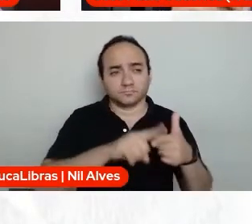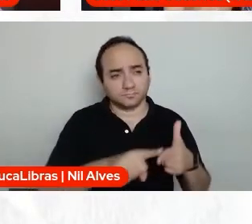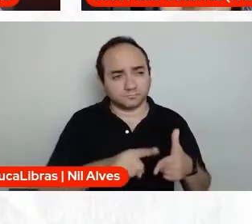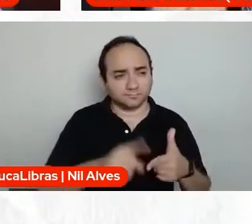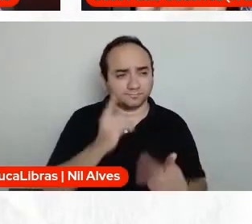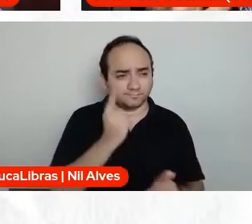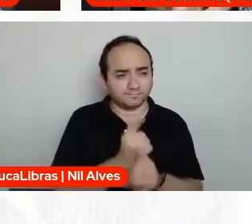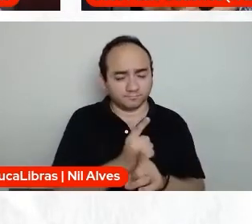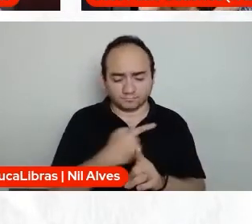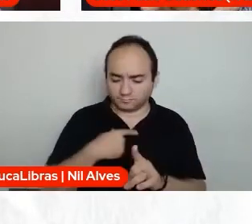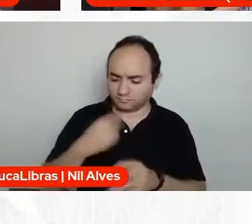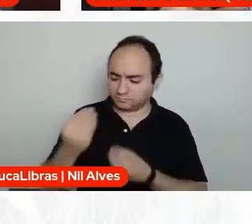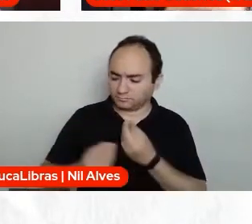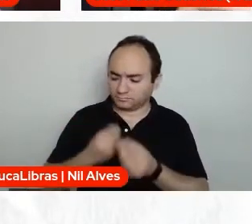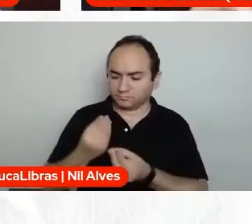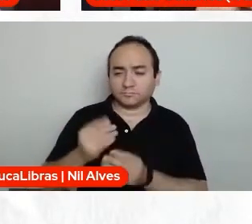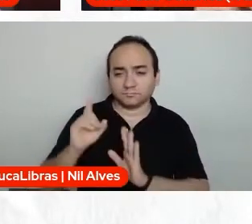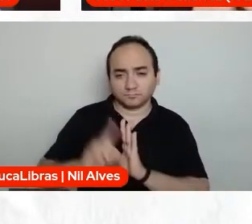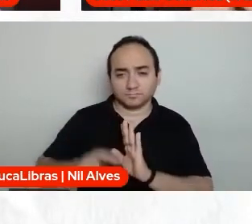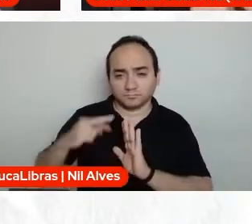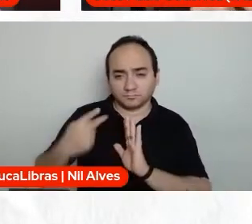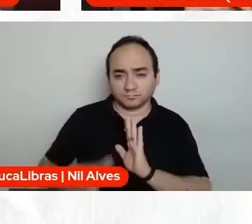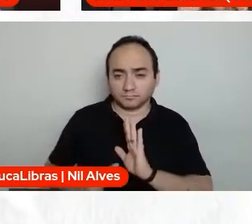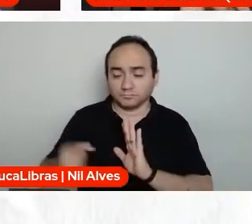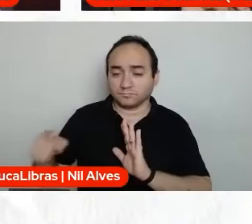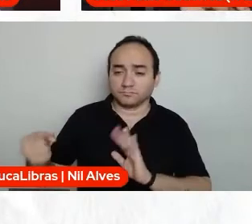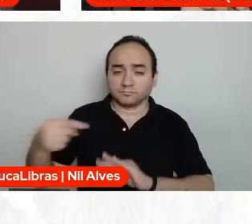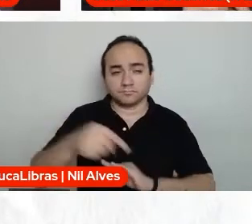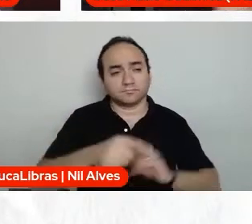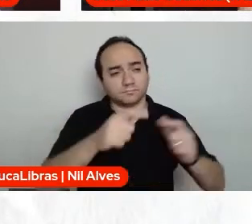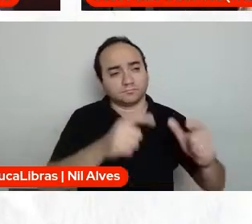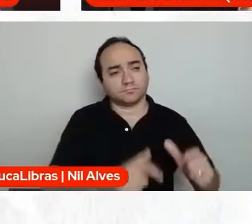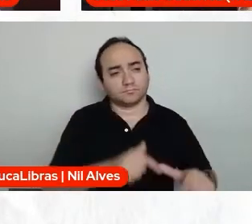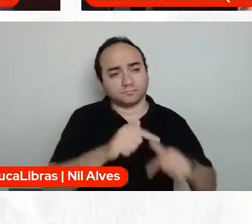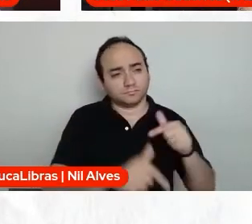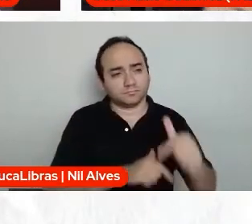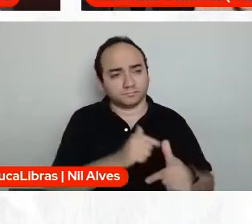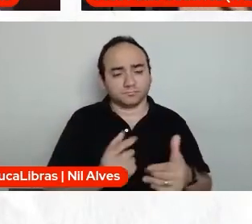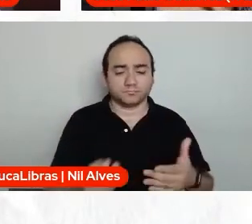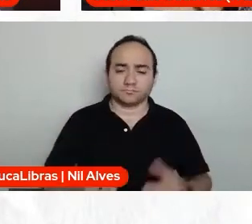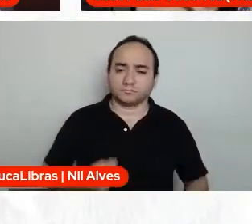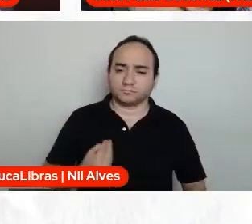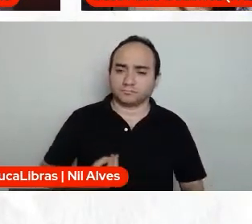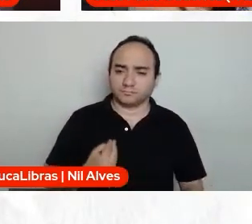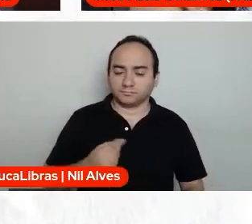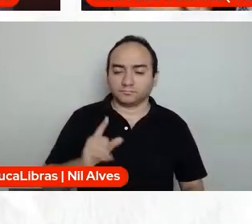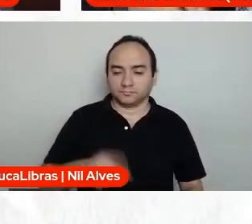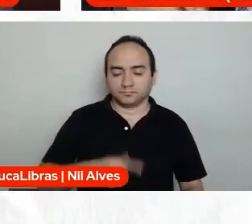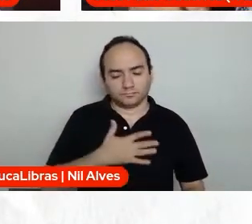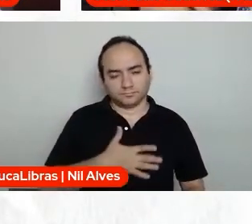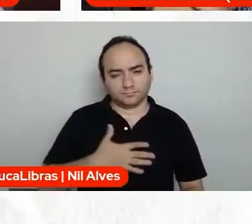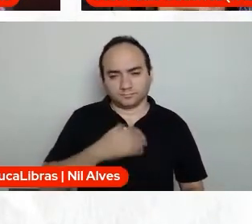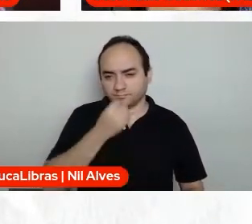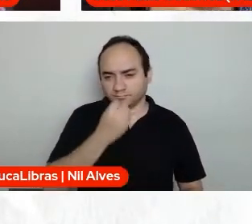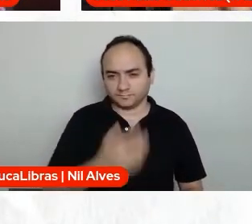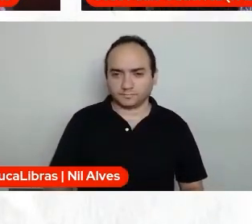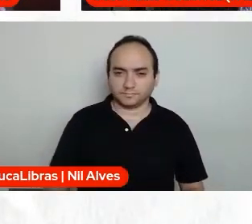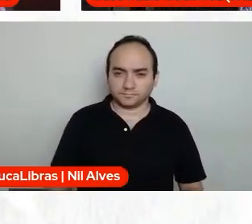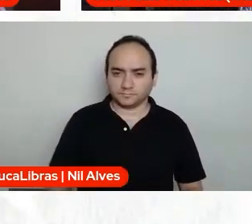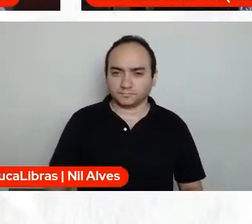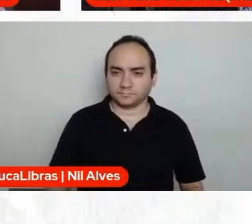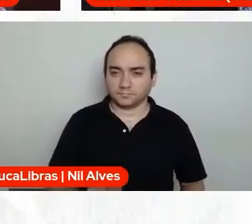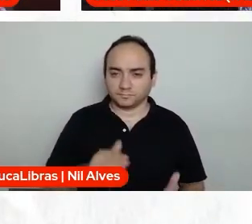né? Onde eles estão trabalhando, onde eles estão inseridos, e isso realmente tem sido, nossa, muito gratificante. E, por fim, esse